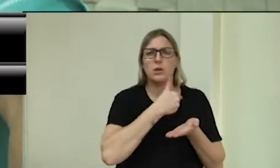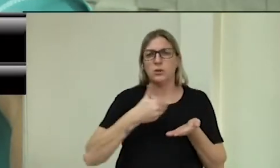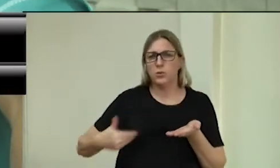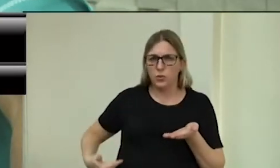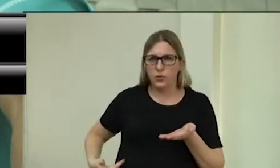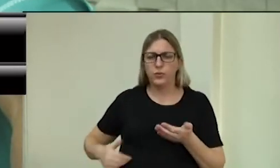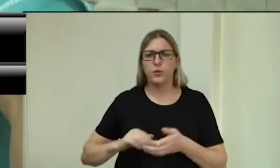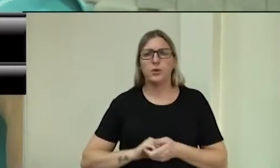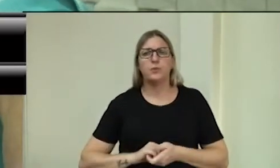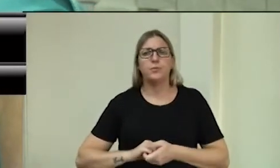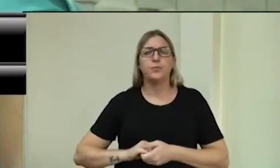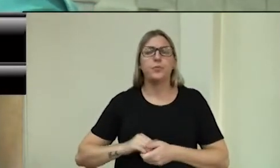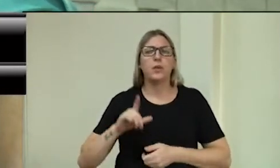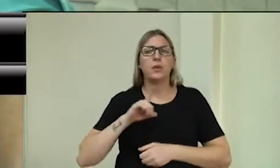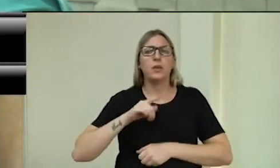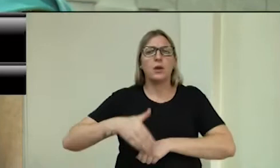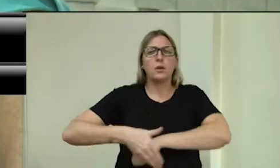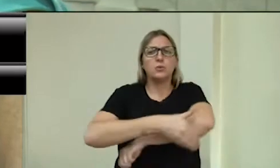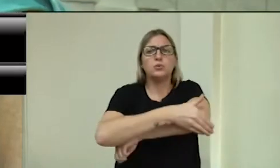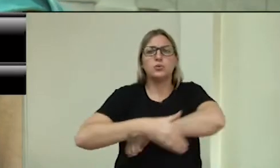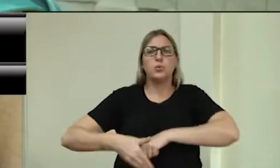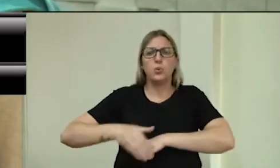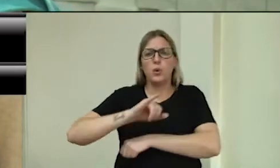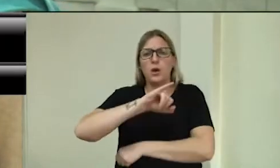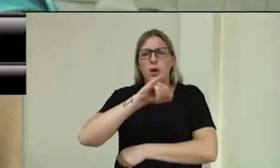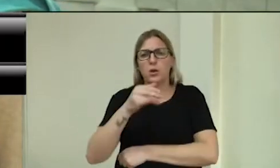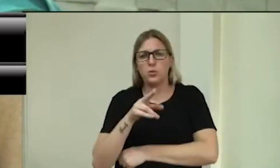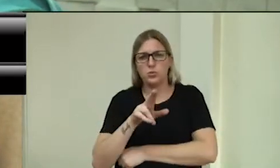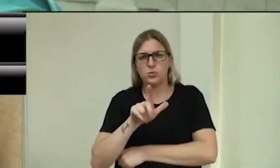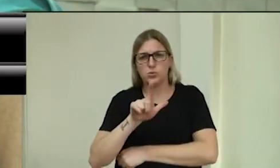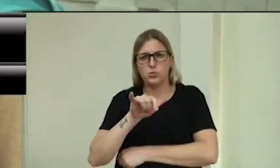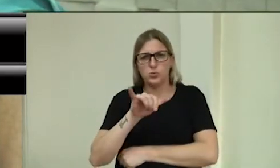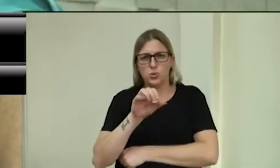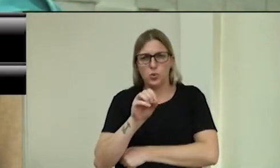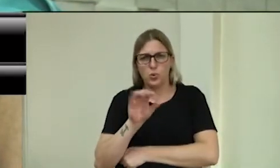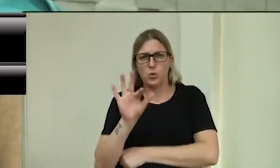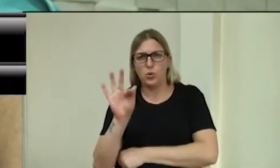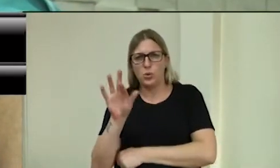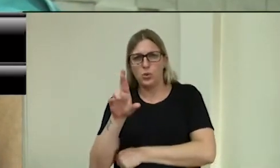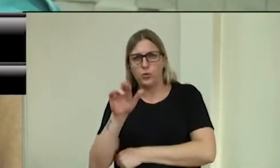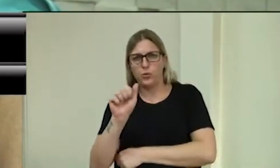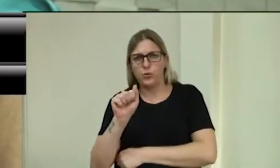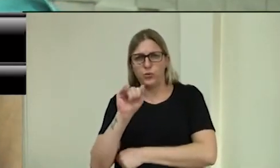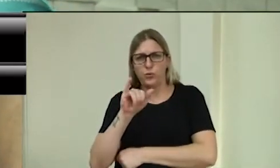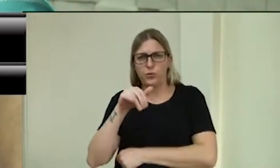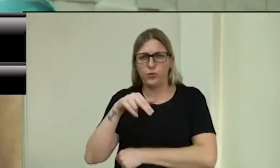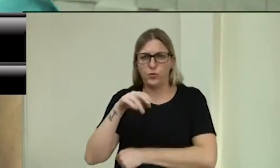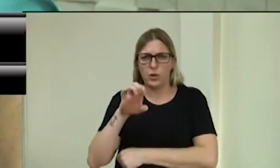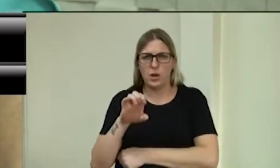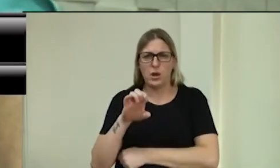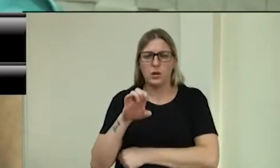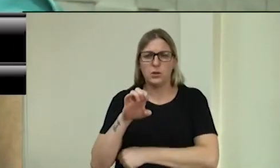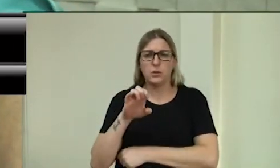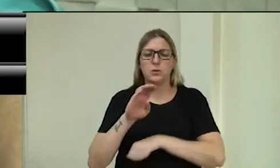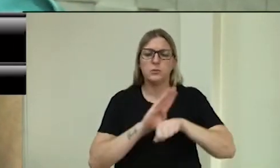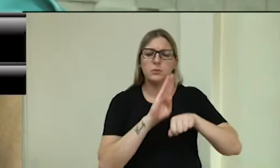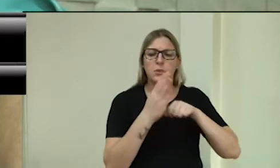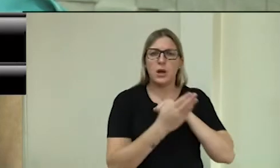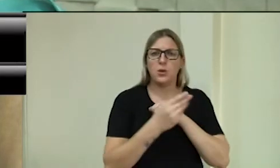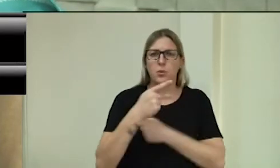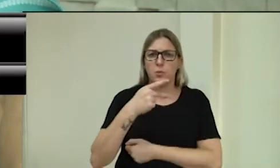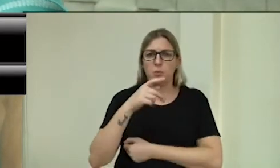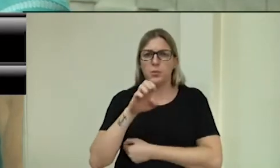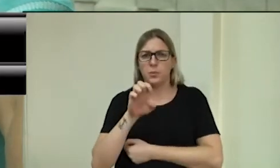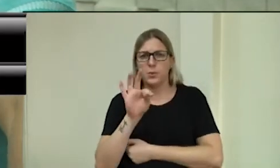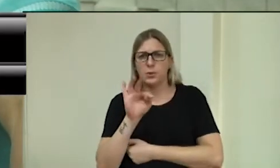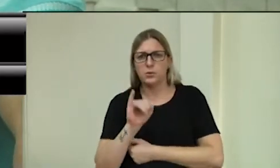na rua Júlio Freine, aquela região ali do Petit Village, várias ruas que estão há muito tempo sem ter feito